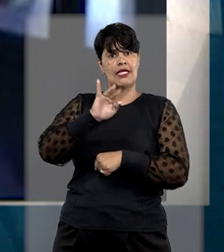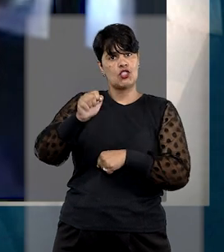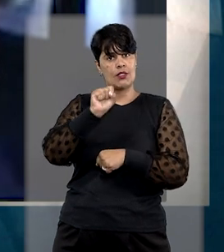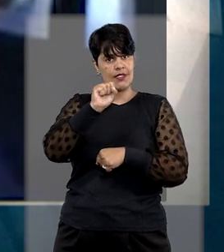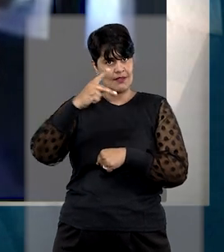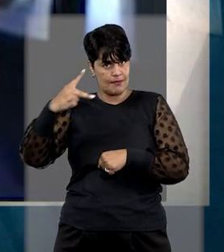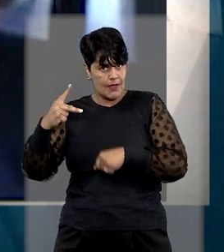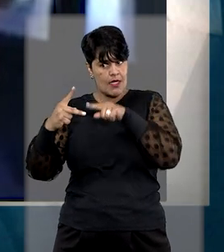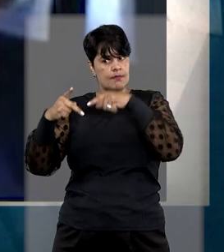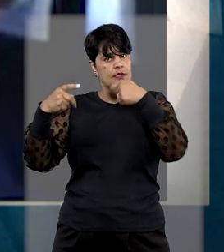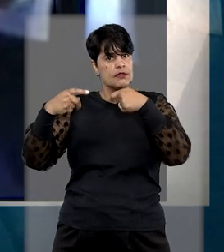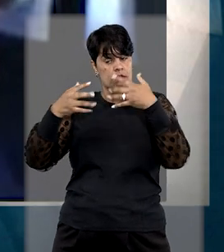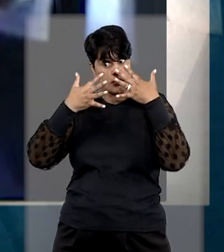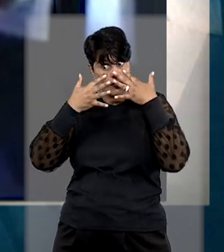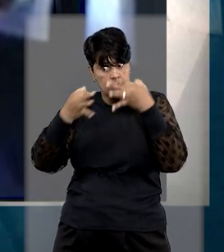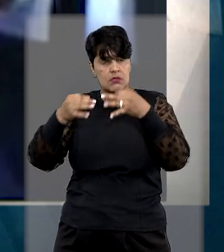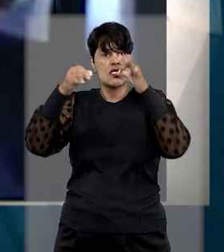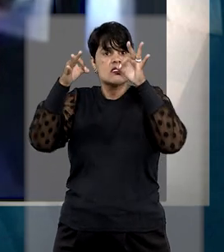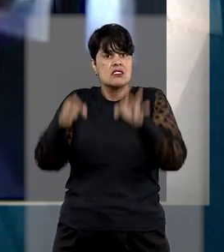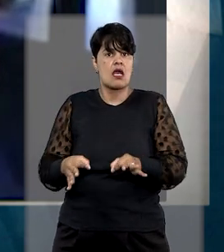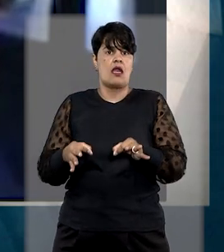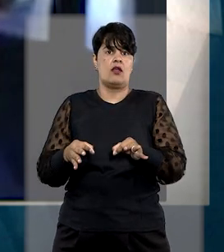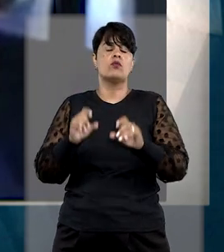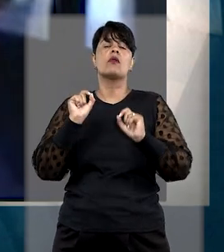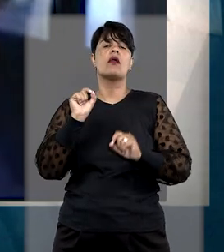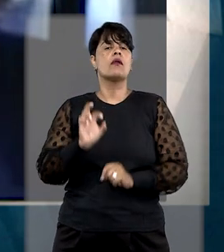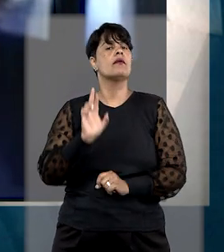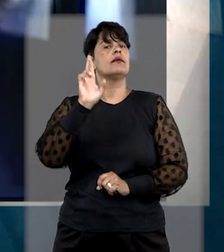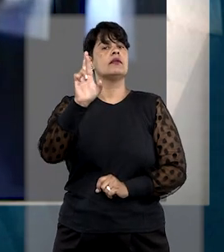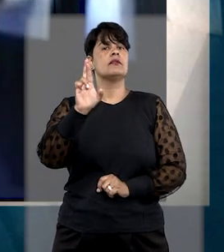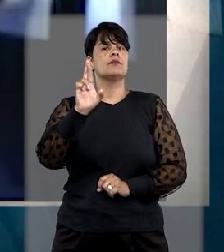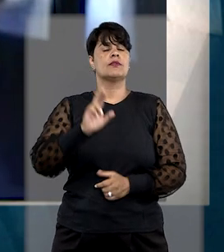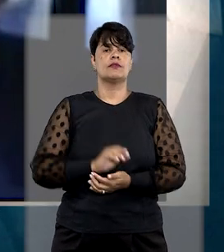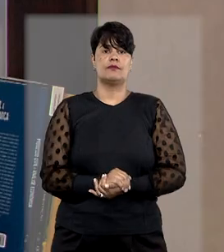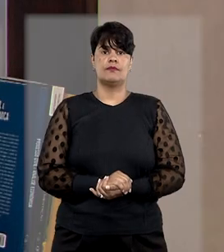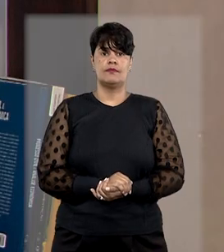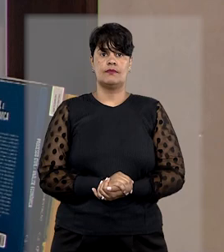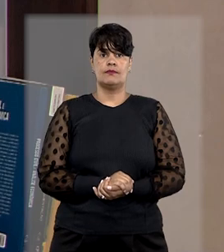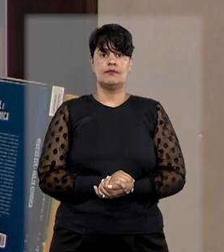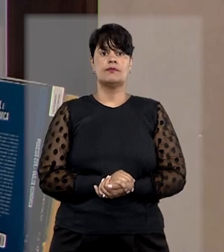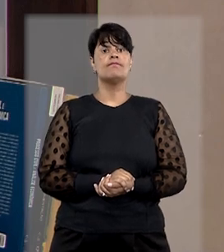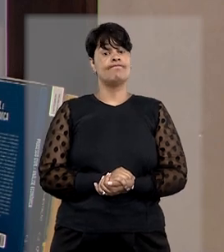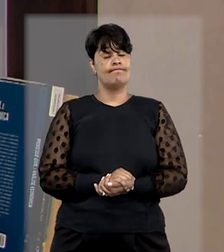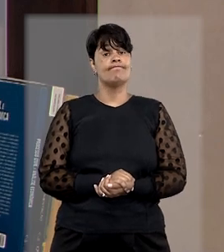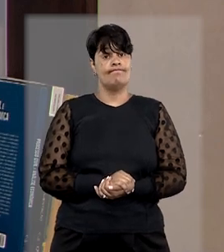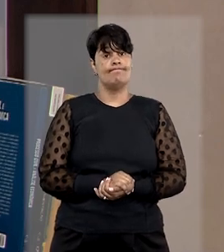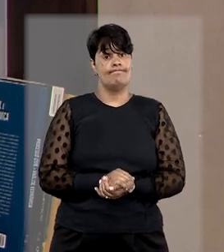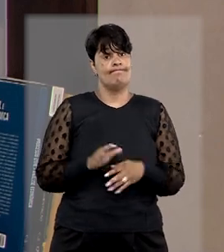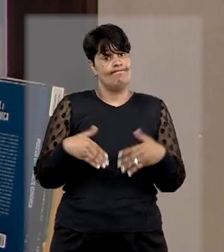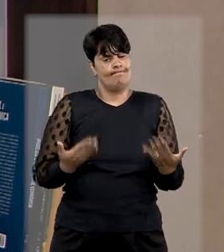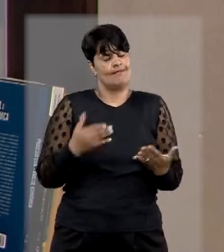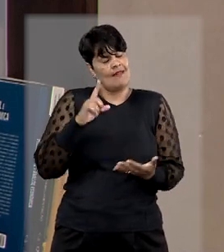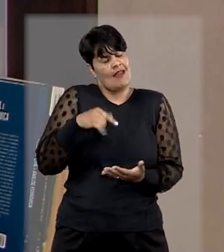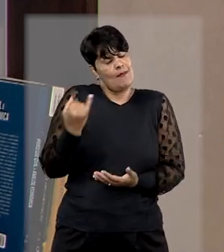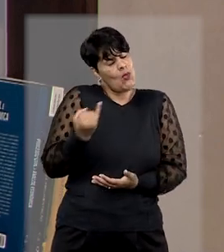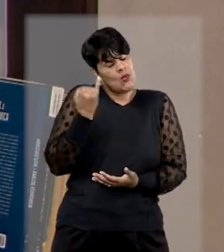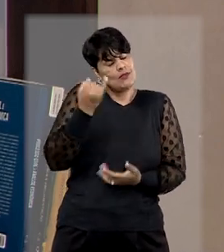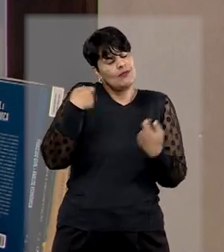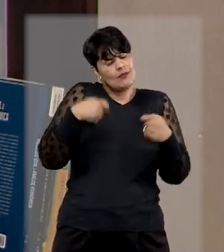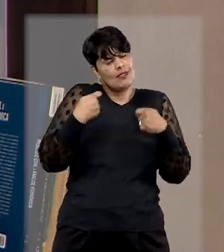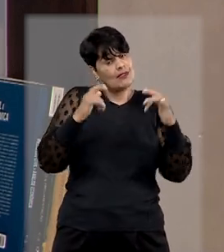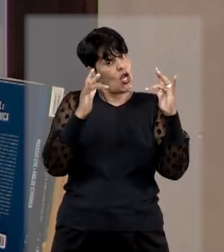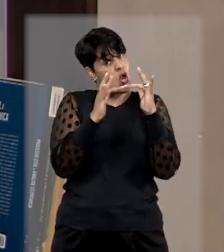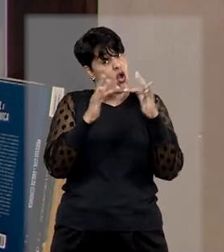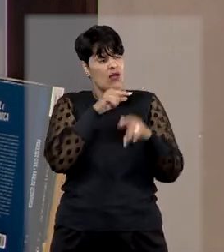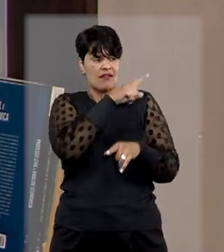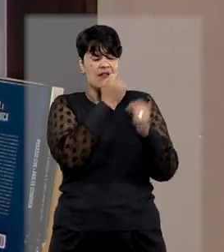observada a distribuição do ônus da prova hora definida. É muito importante que se busque resolver com a própria empresa.